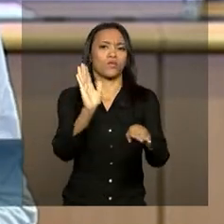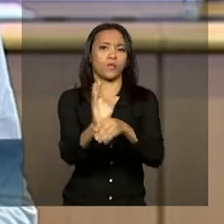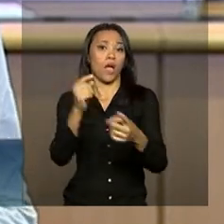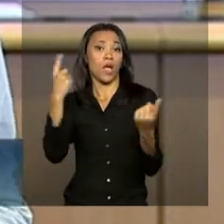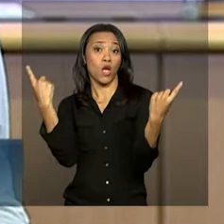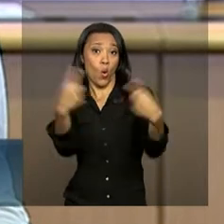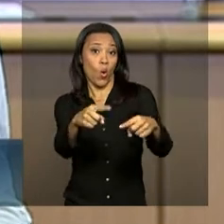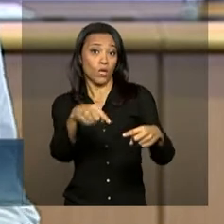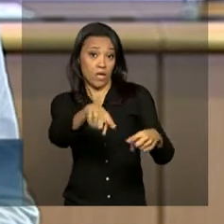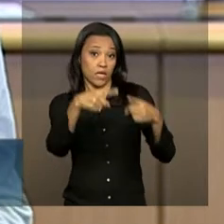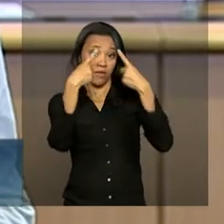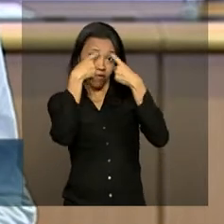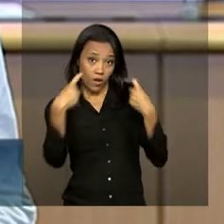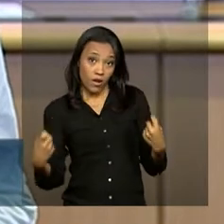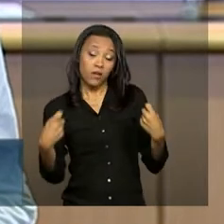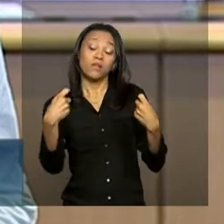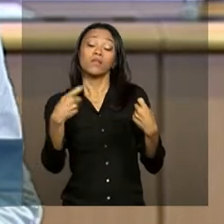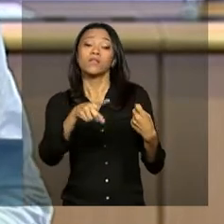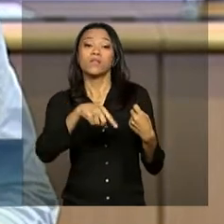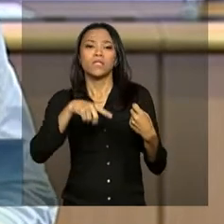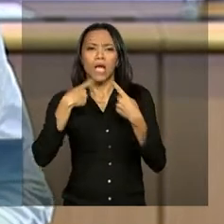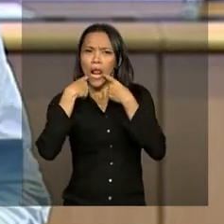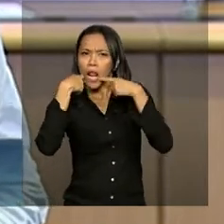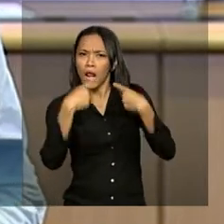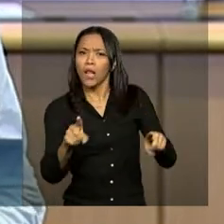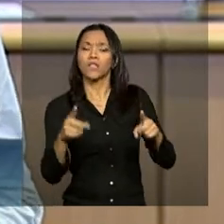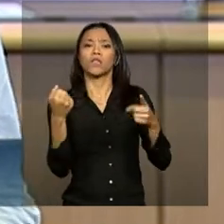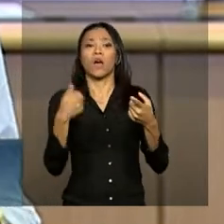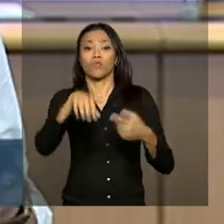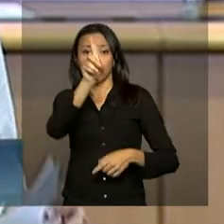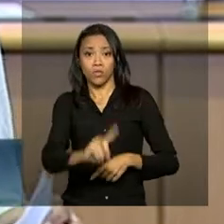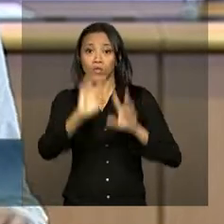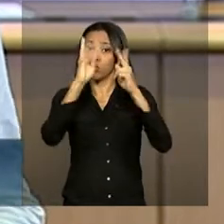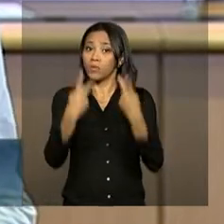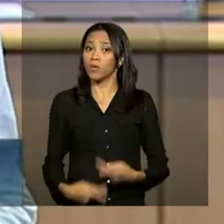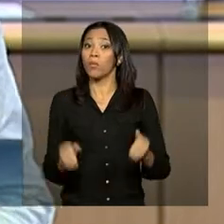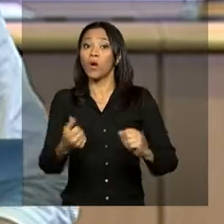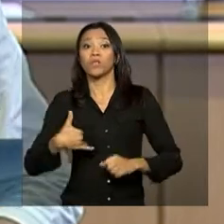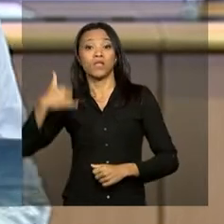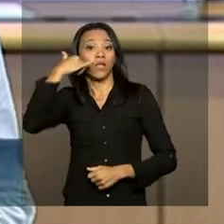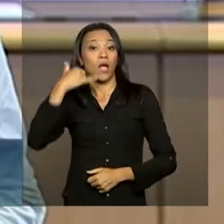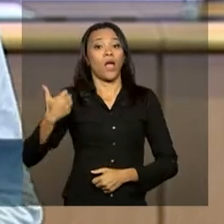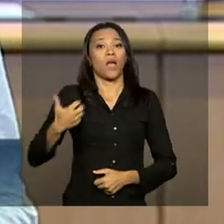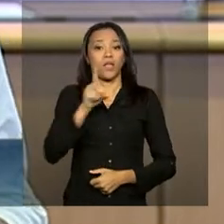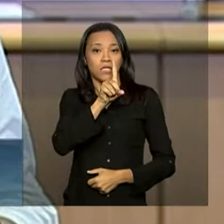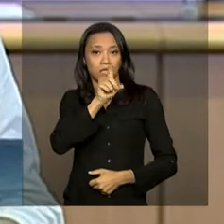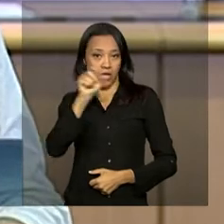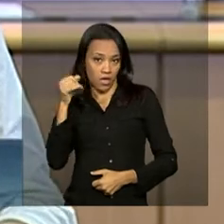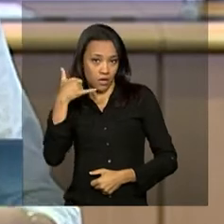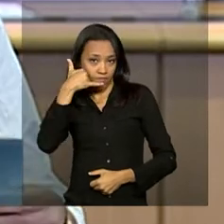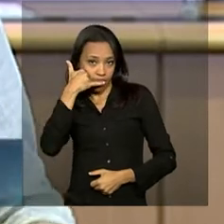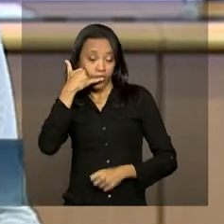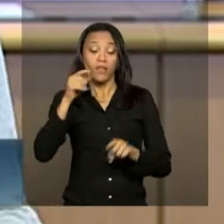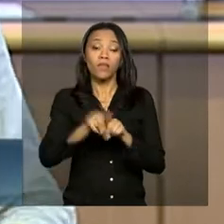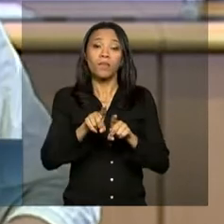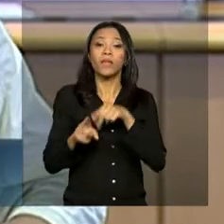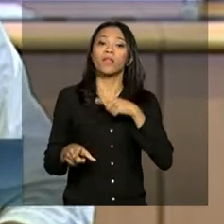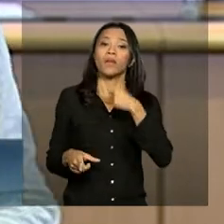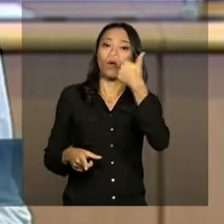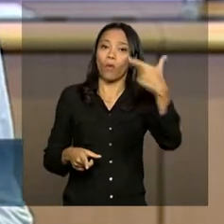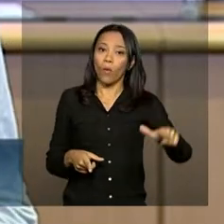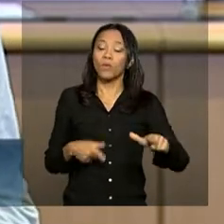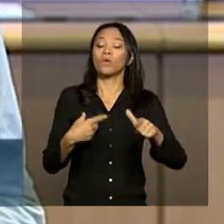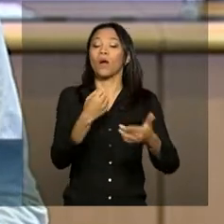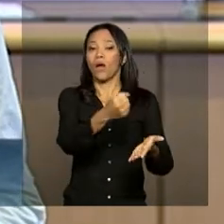Para fazer denúncias sobre violações aos direitos humanos, pode se ligar para o Disque 100. Há também um canal específico de